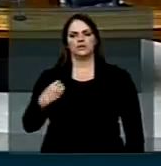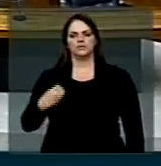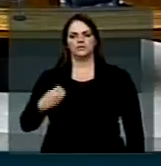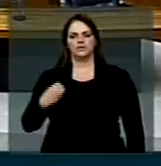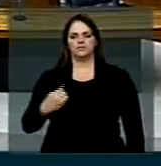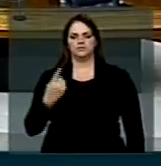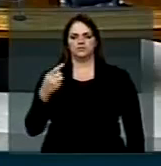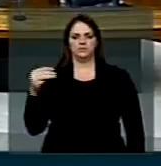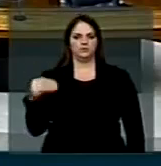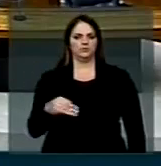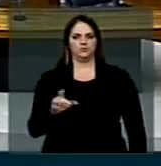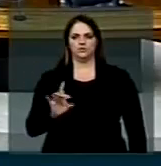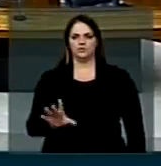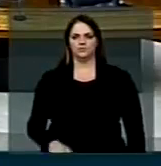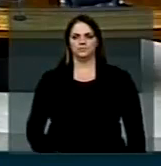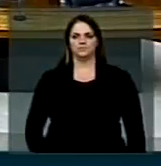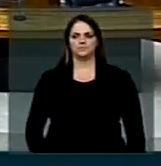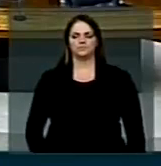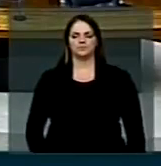Domingos Sávio.